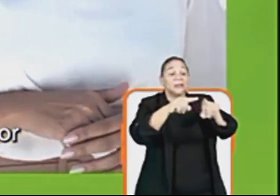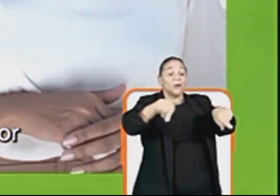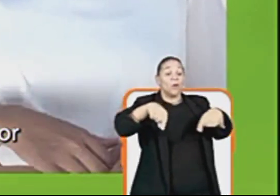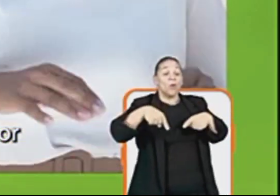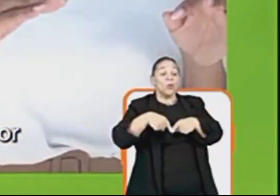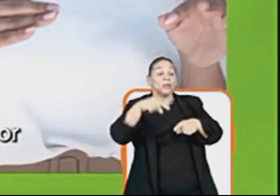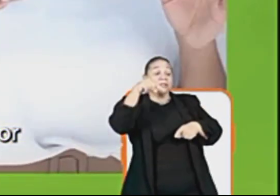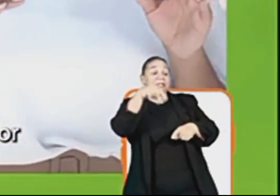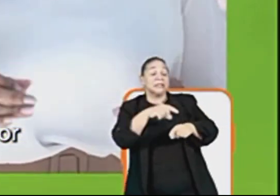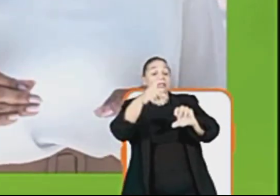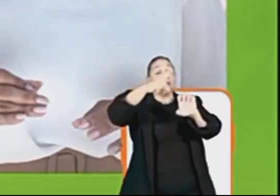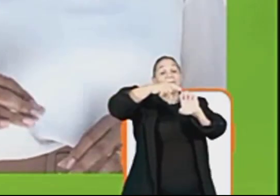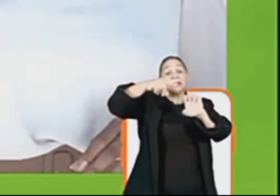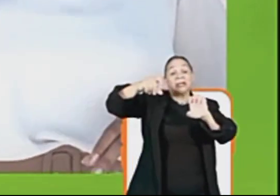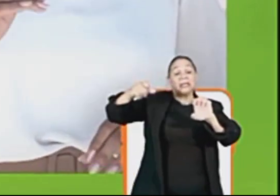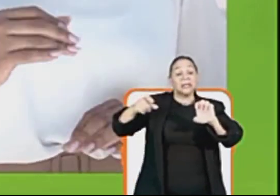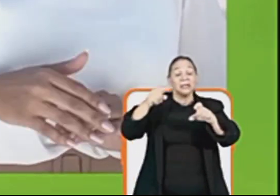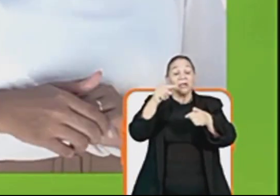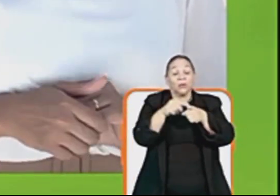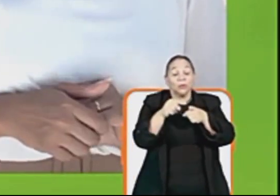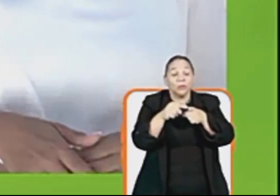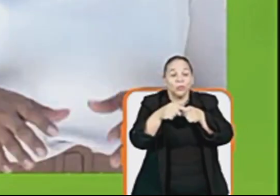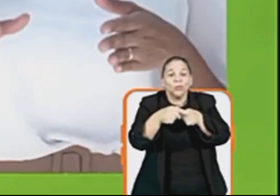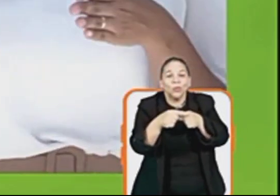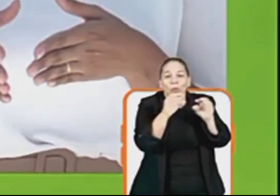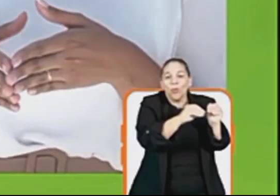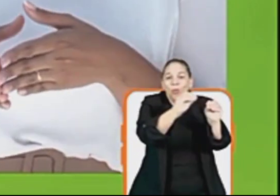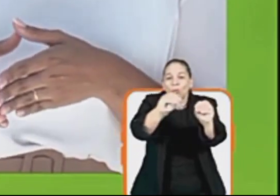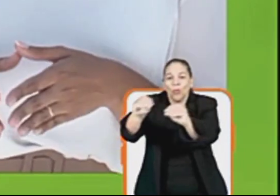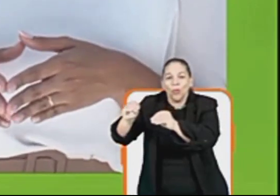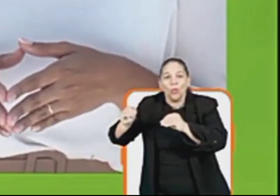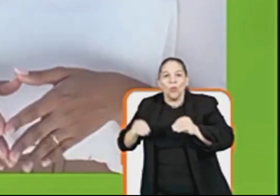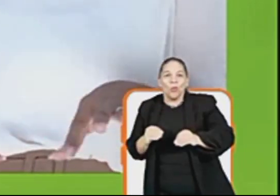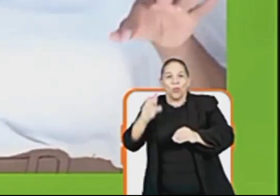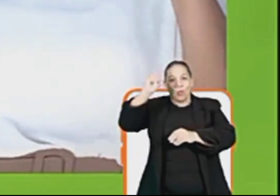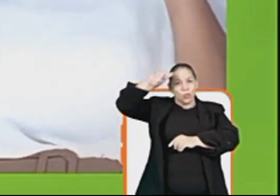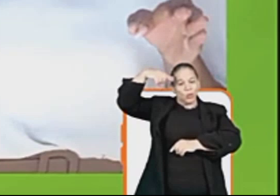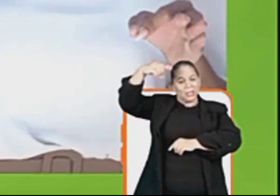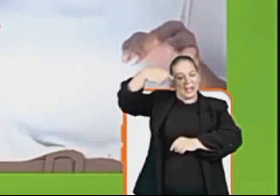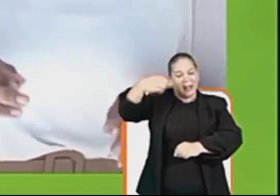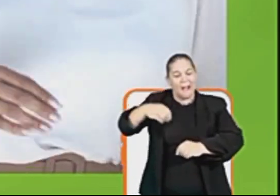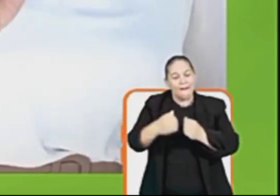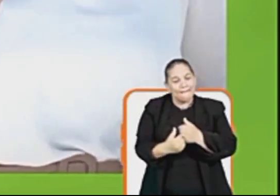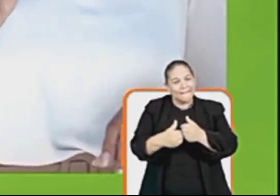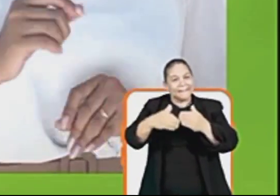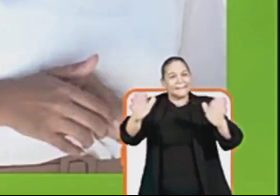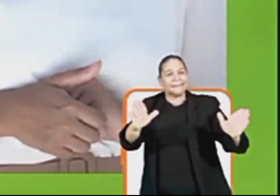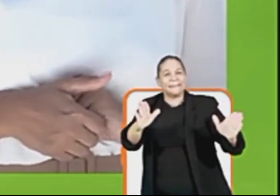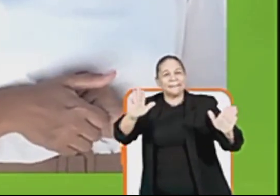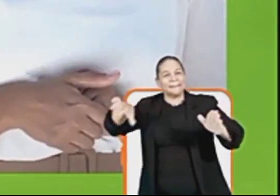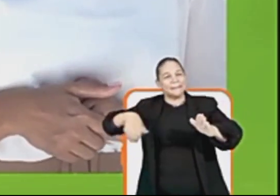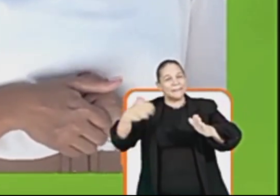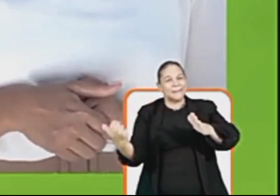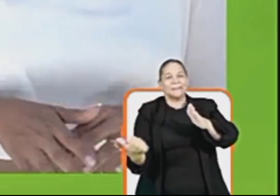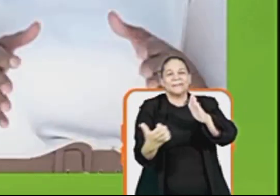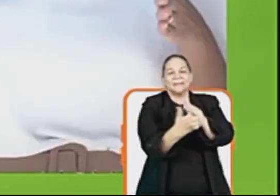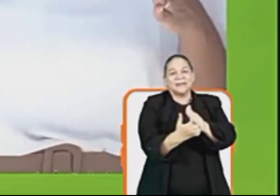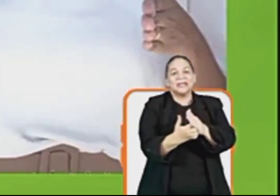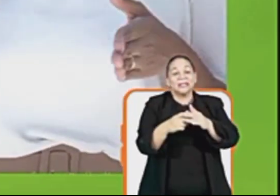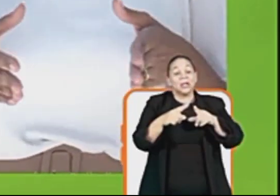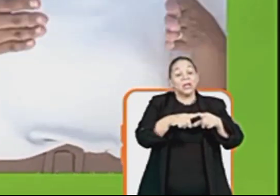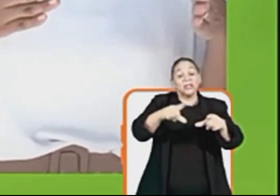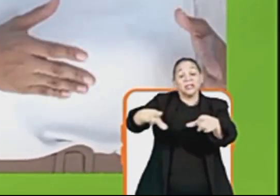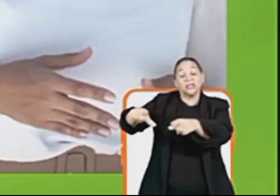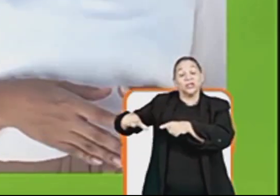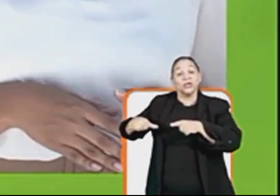sala do empreendedor nos bairros Uma estrutura com serviços que vão facilitar o dia a dia de quem quer abrir Ou já tem o seu próprio negócio Além